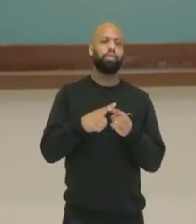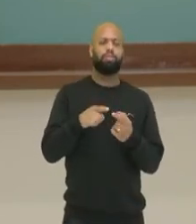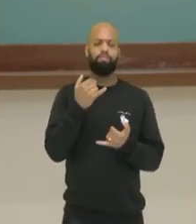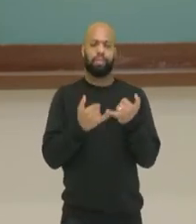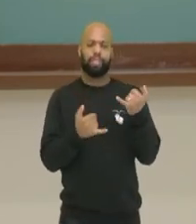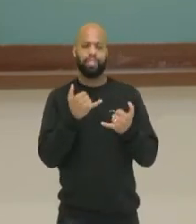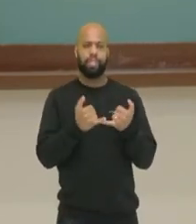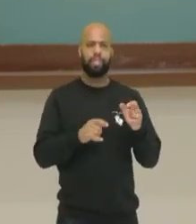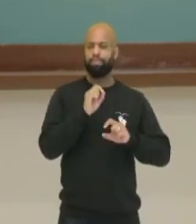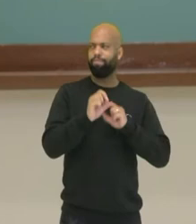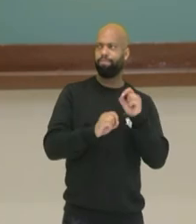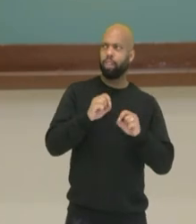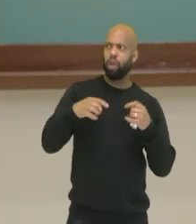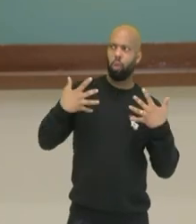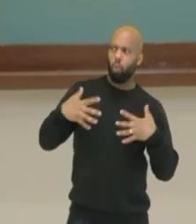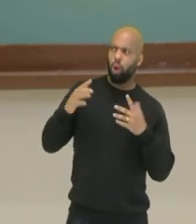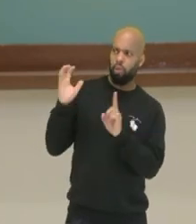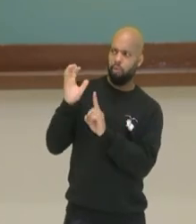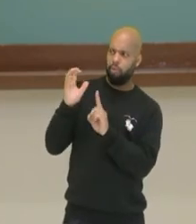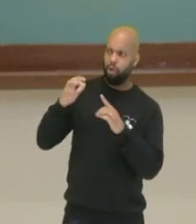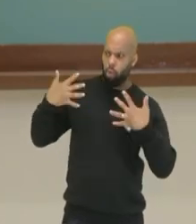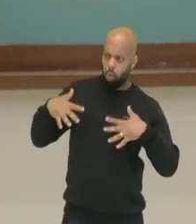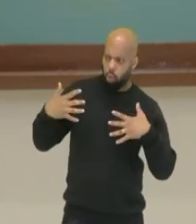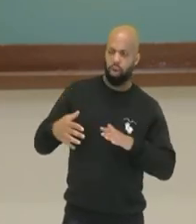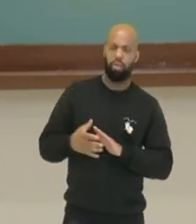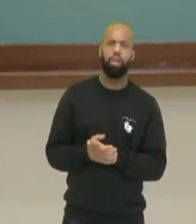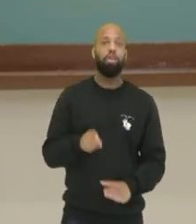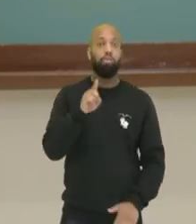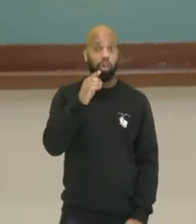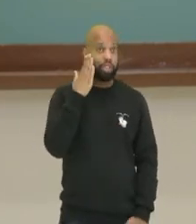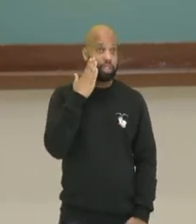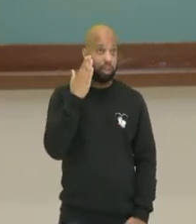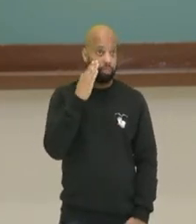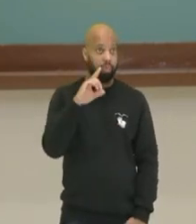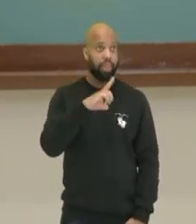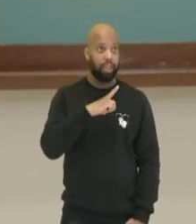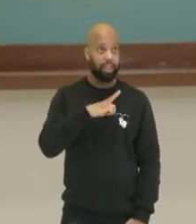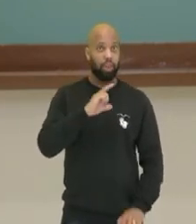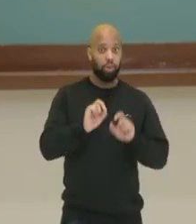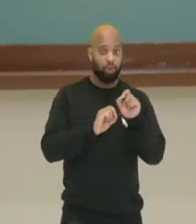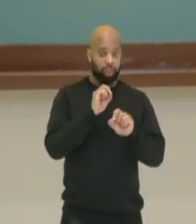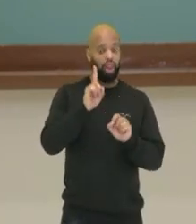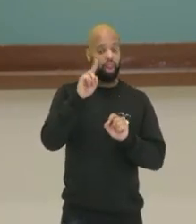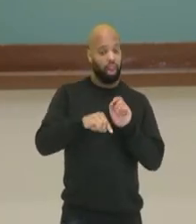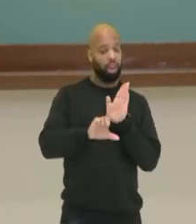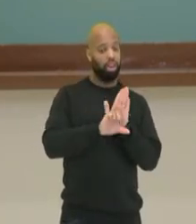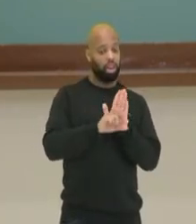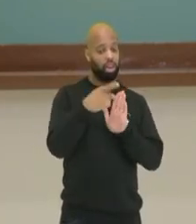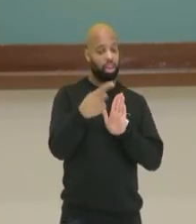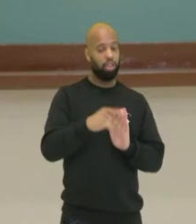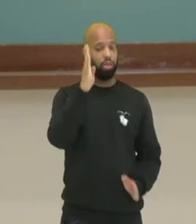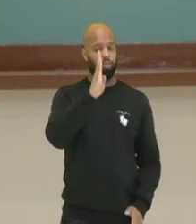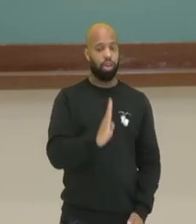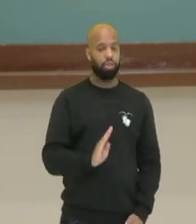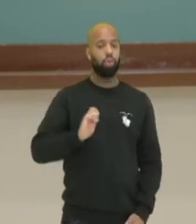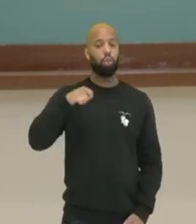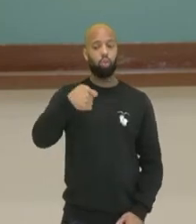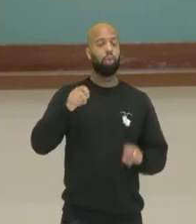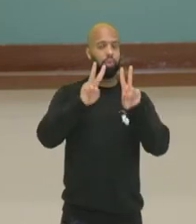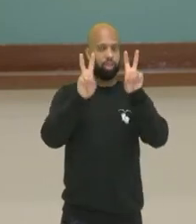demais, digamos assim. Você sabia então que existe uma regulamentação no Brasil em relação à publicidade.